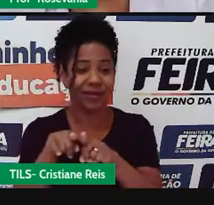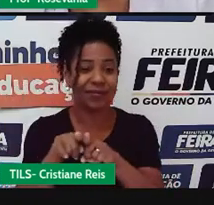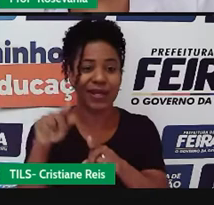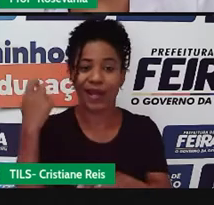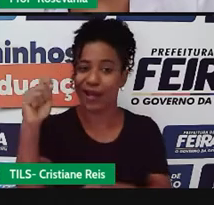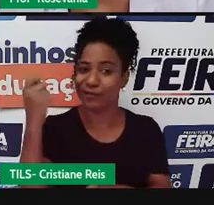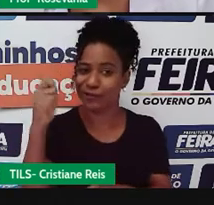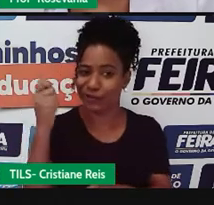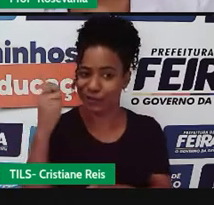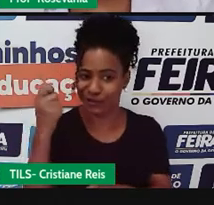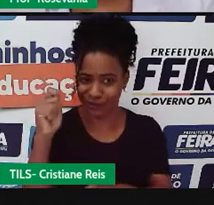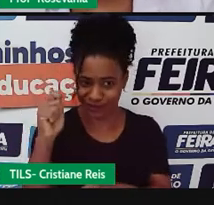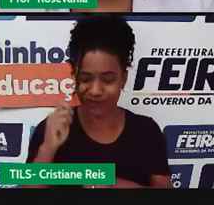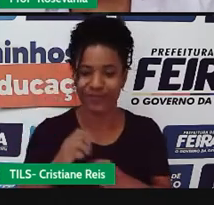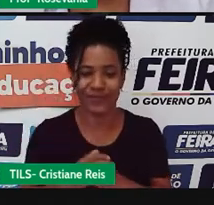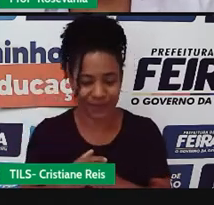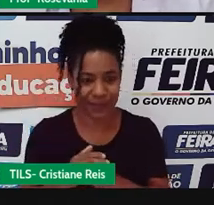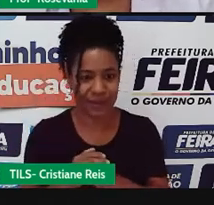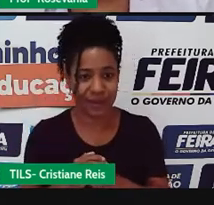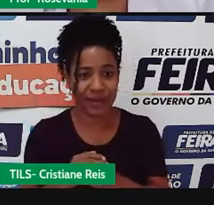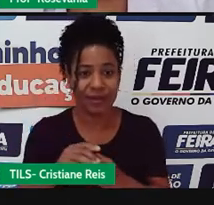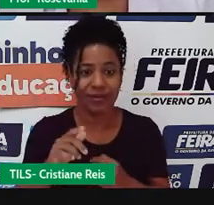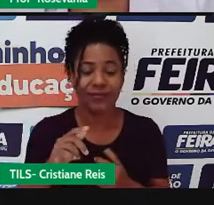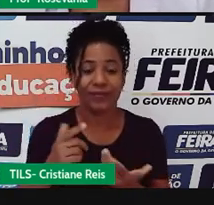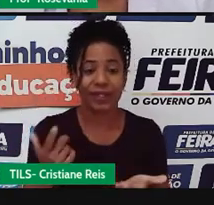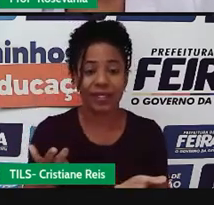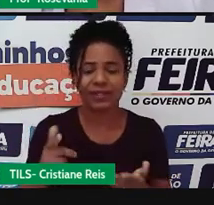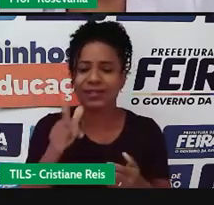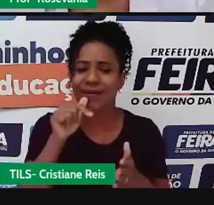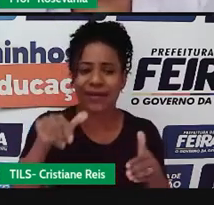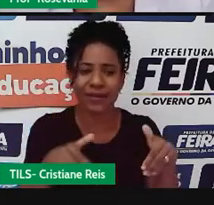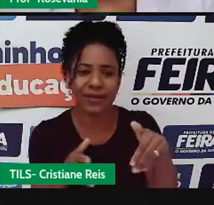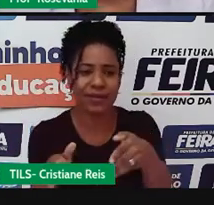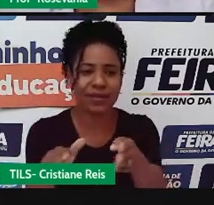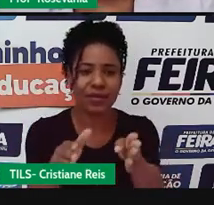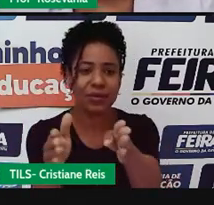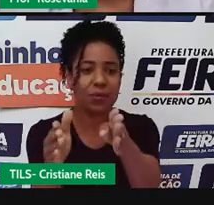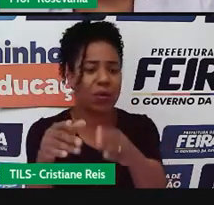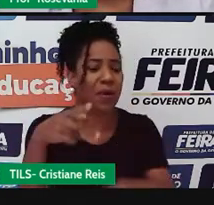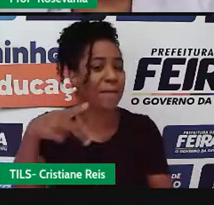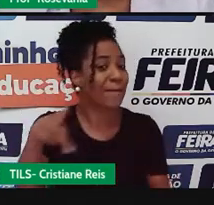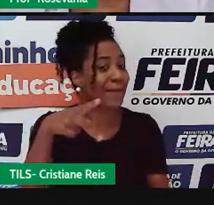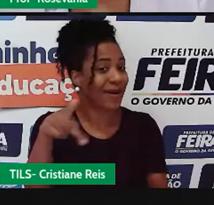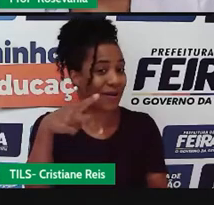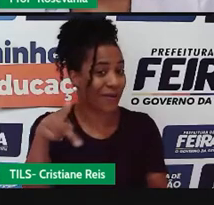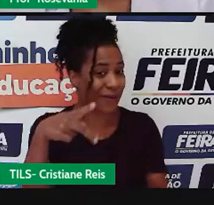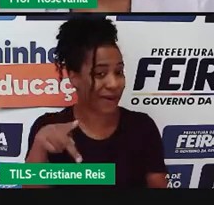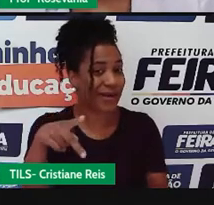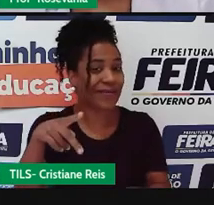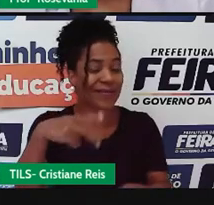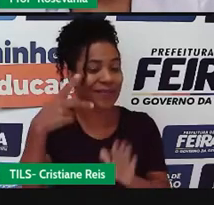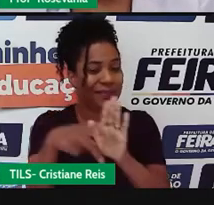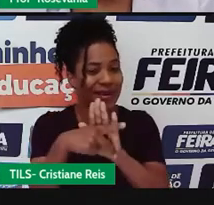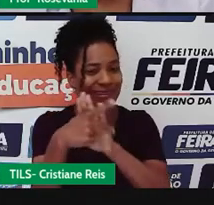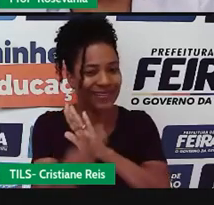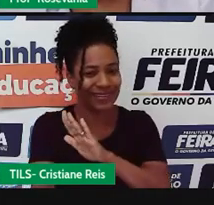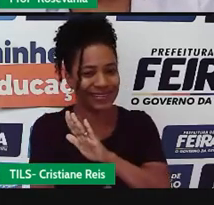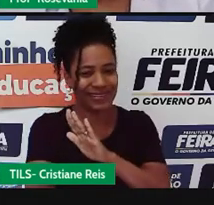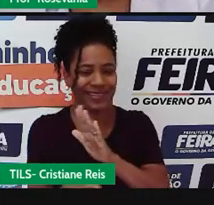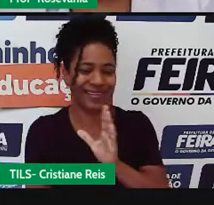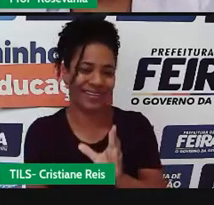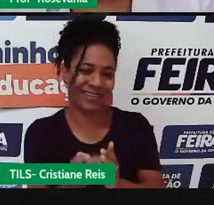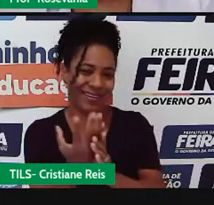ele tem, apesar de se chamar Paraguai, como vocês perceberam, ele nasce no território brasileiro e ele tem essa